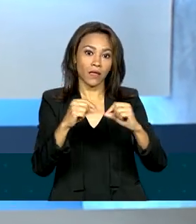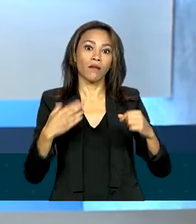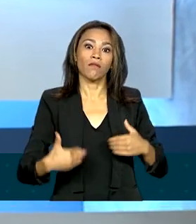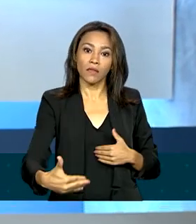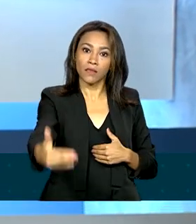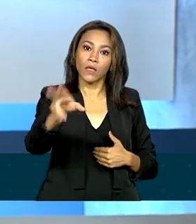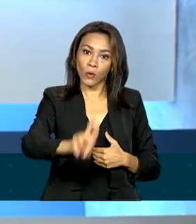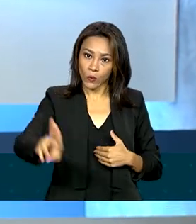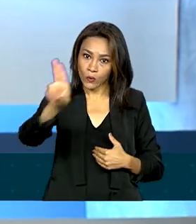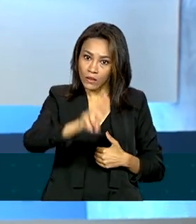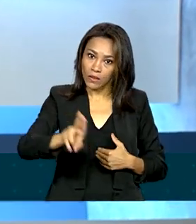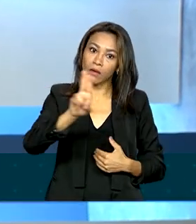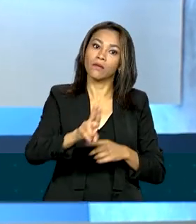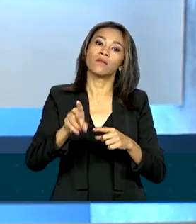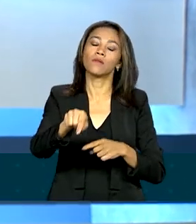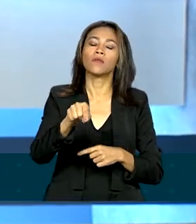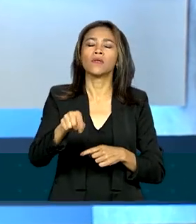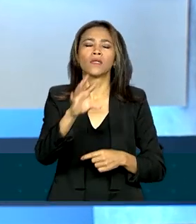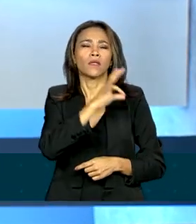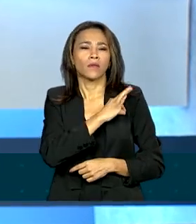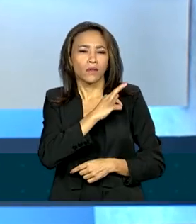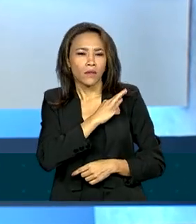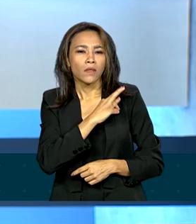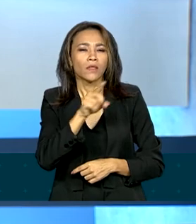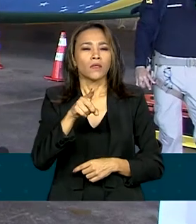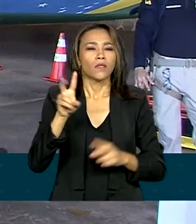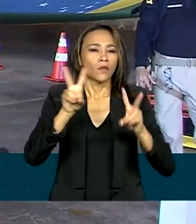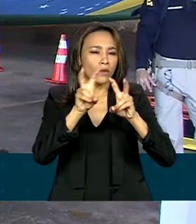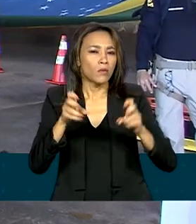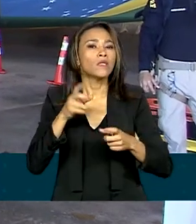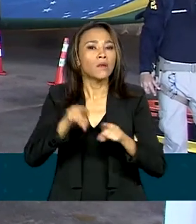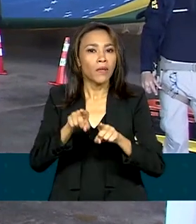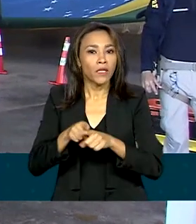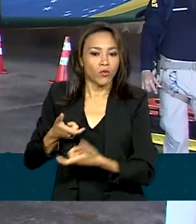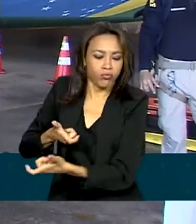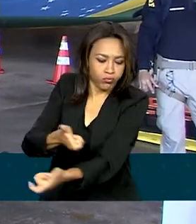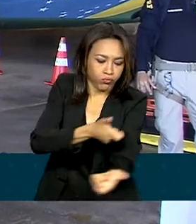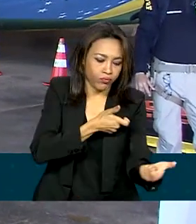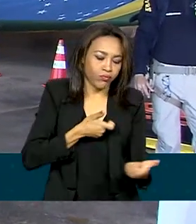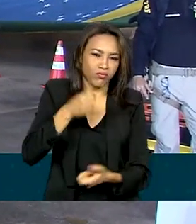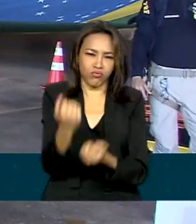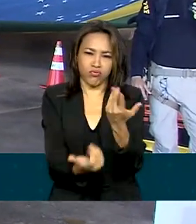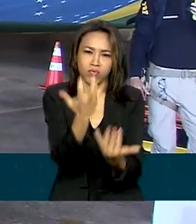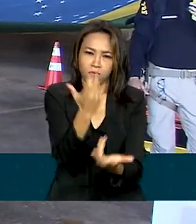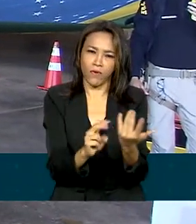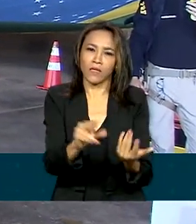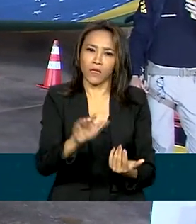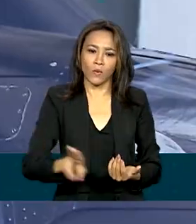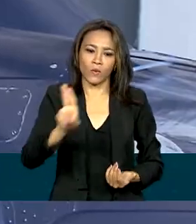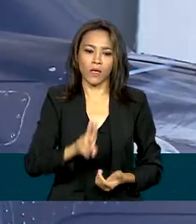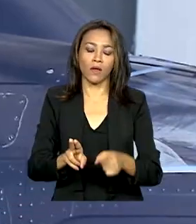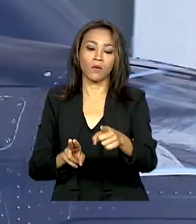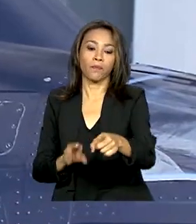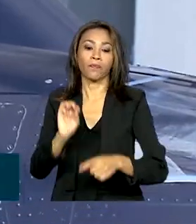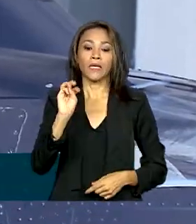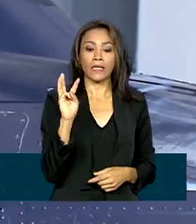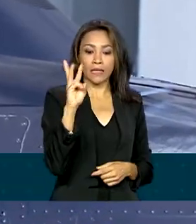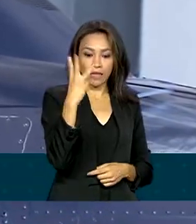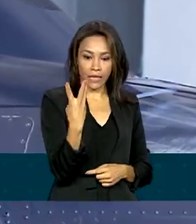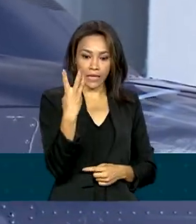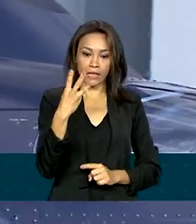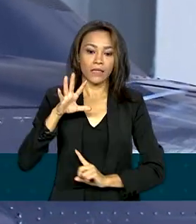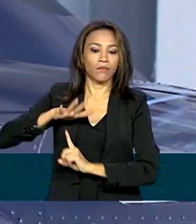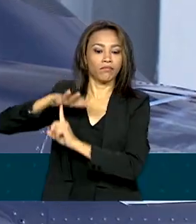policiais, humanitárias e de combate a incêndios. Três novos helicópteros multimissão projetados